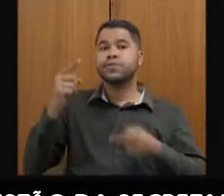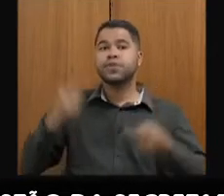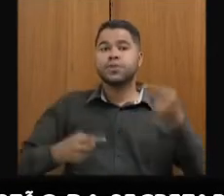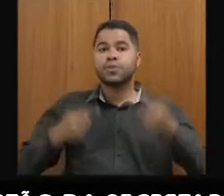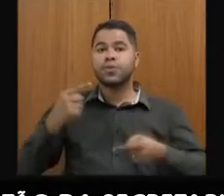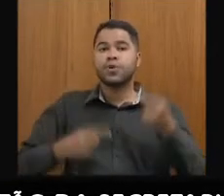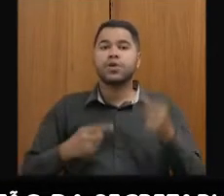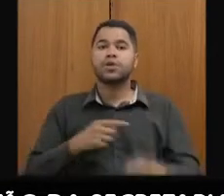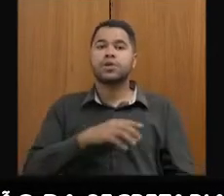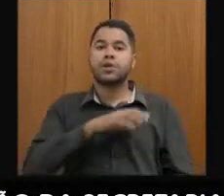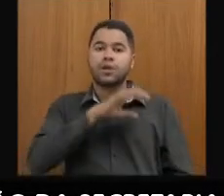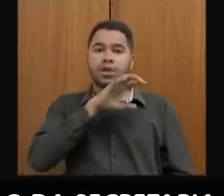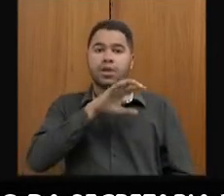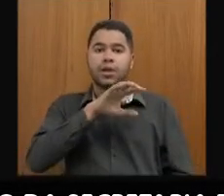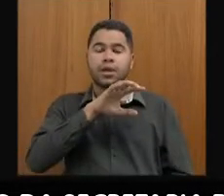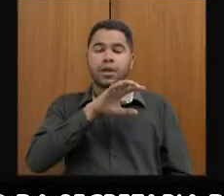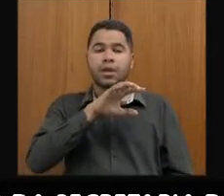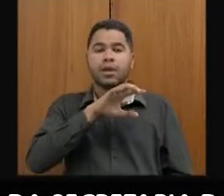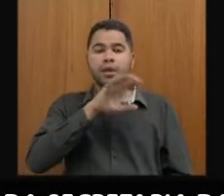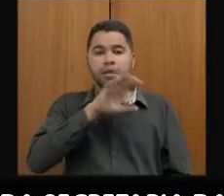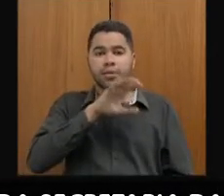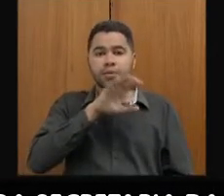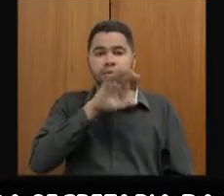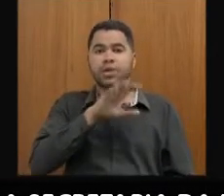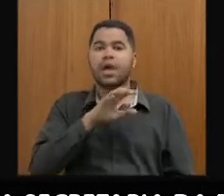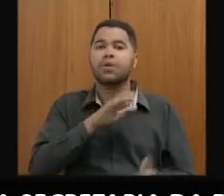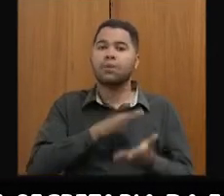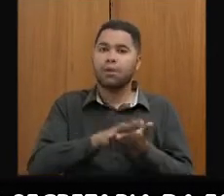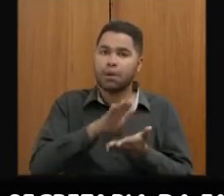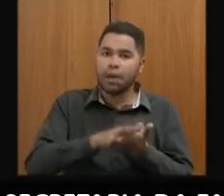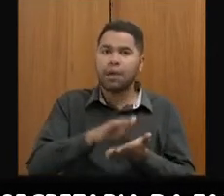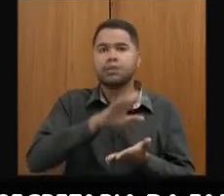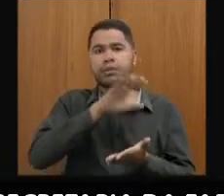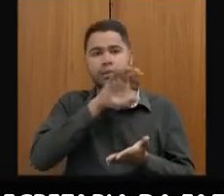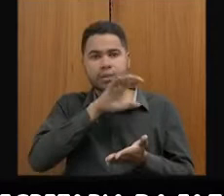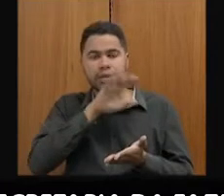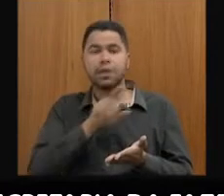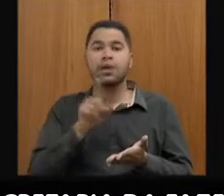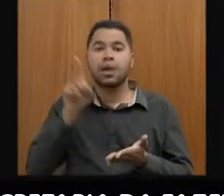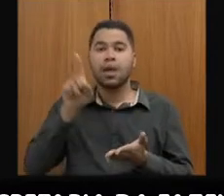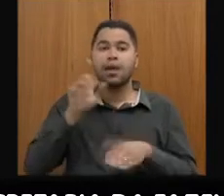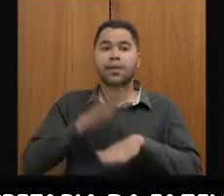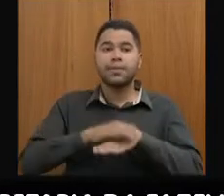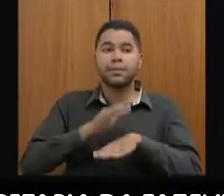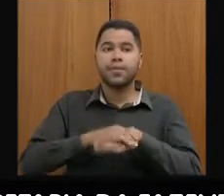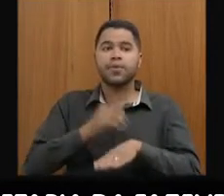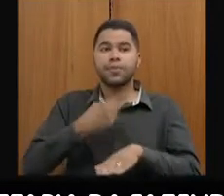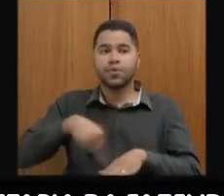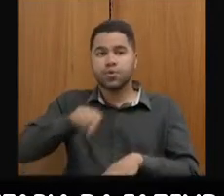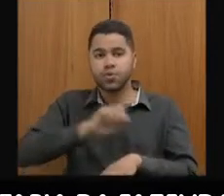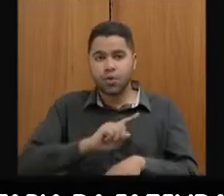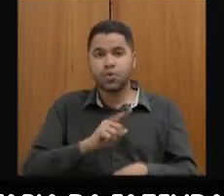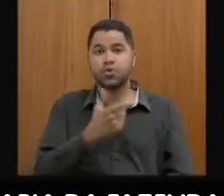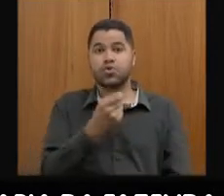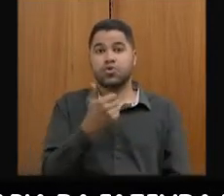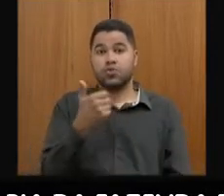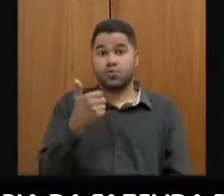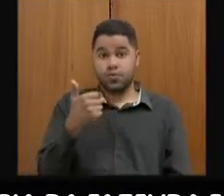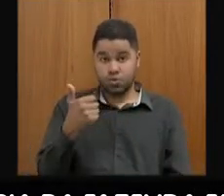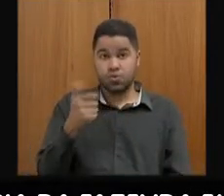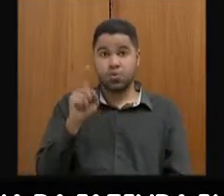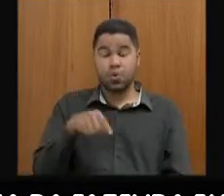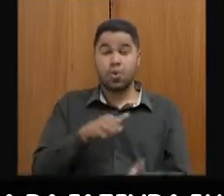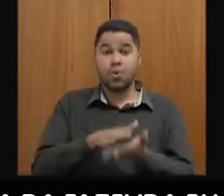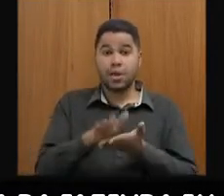tributária, o que a gente chama de gasto tributário, esse levantamento que a gente fez lá em 2021 com relação ao gasto